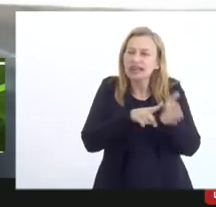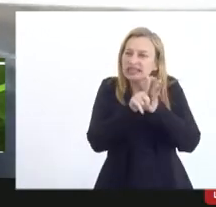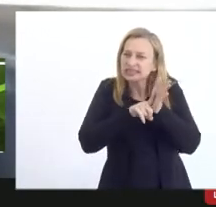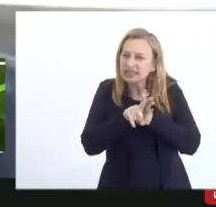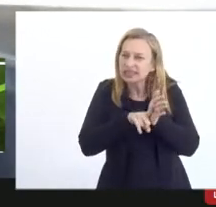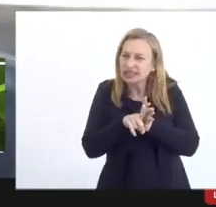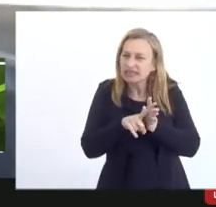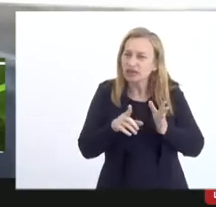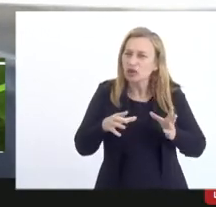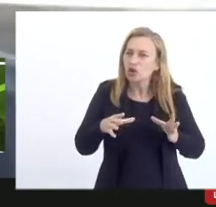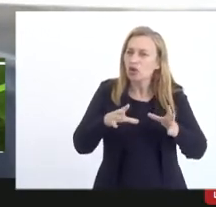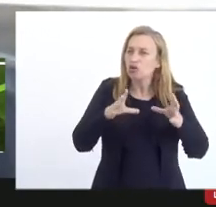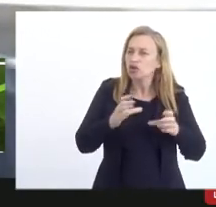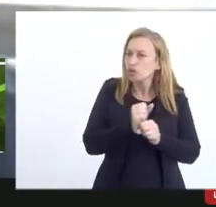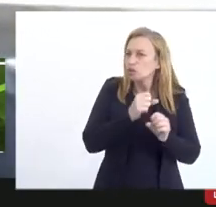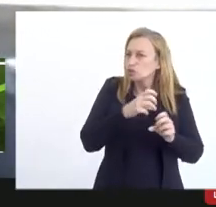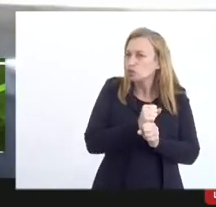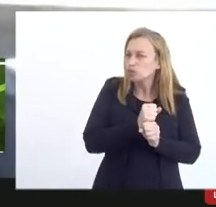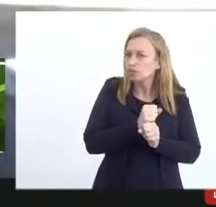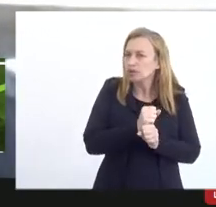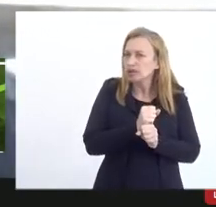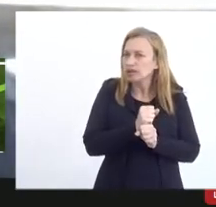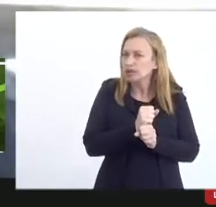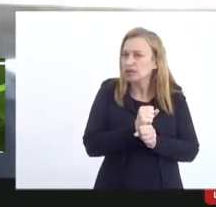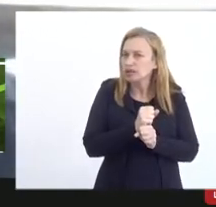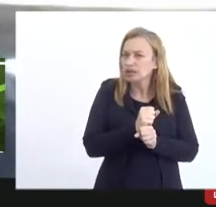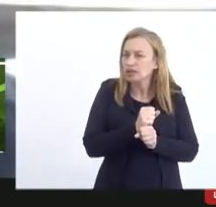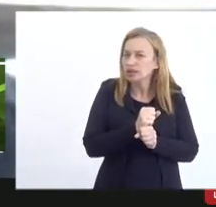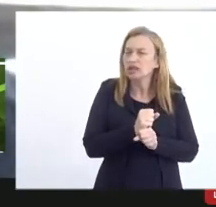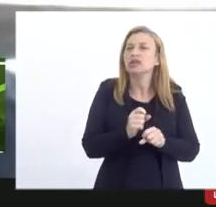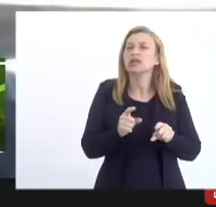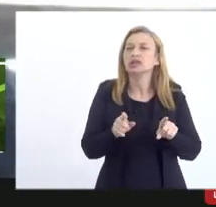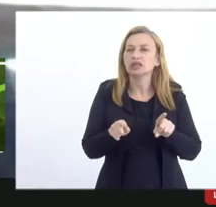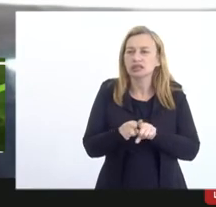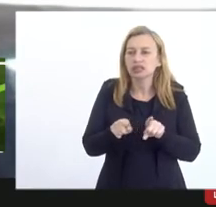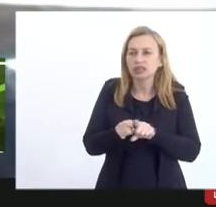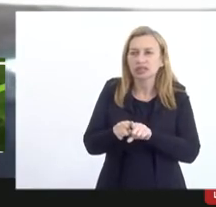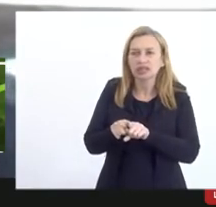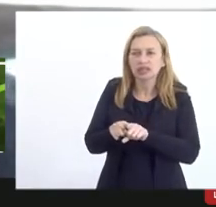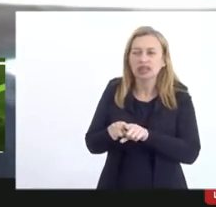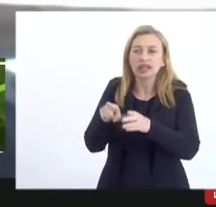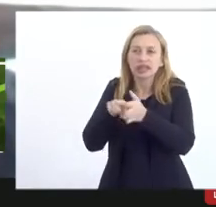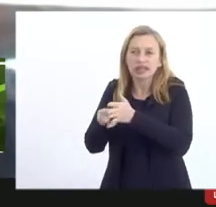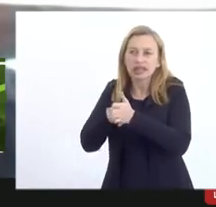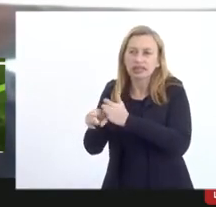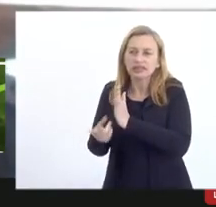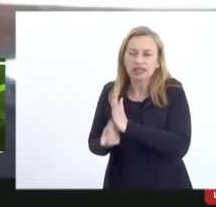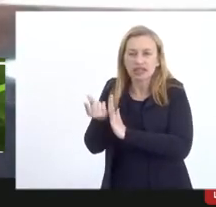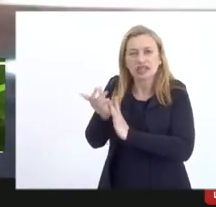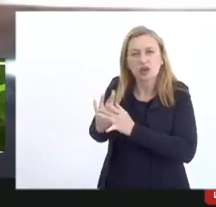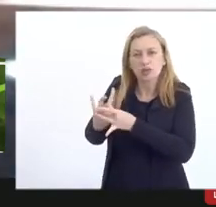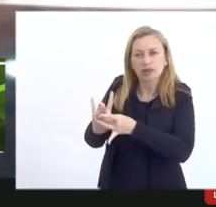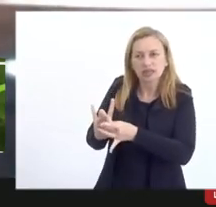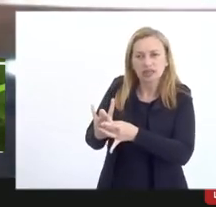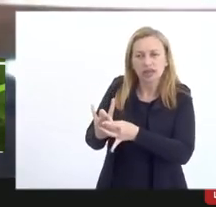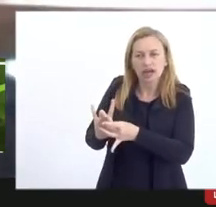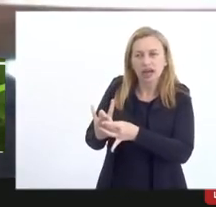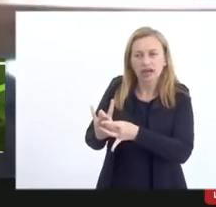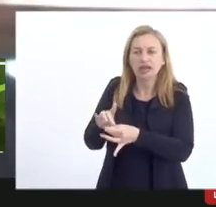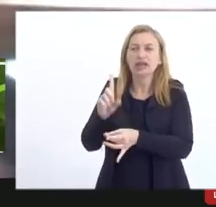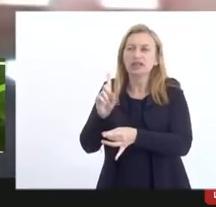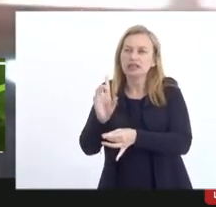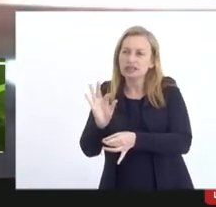contábil e análise entendia-se que a análise financeira complementar era a análise